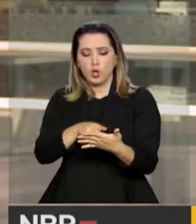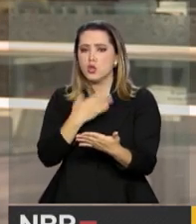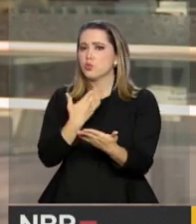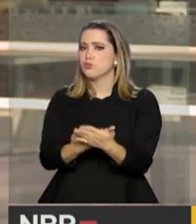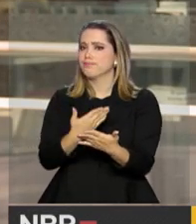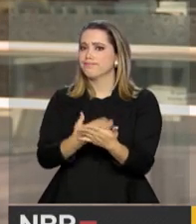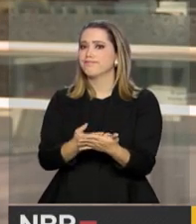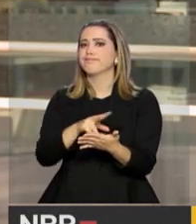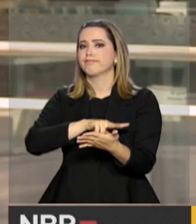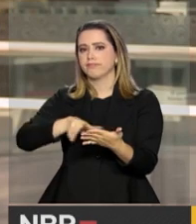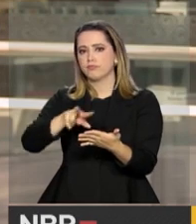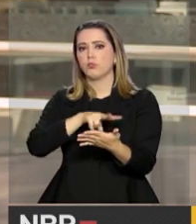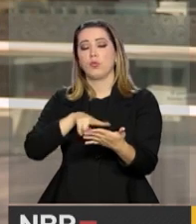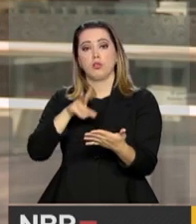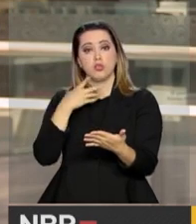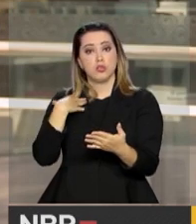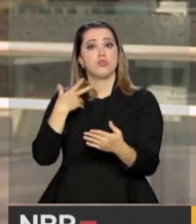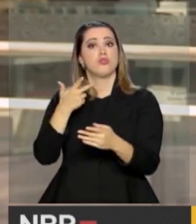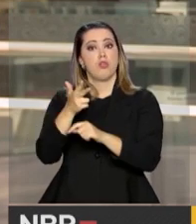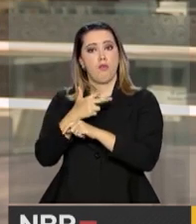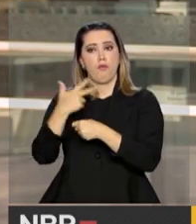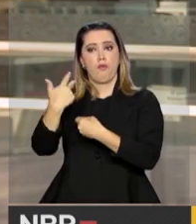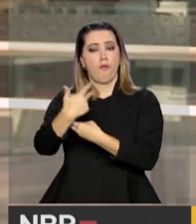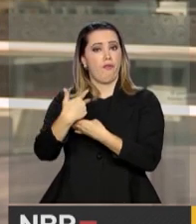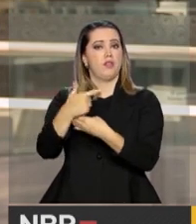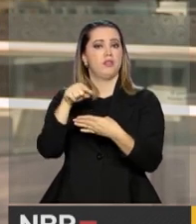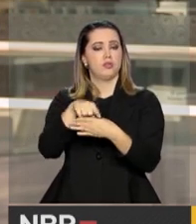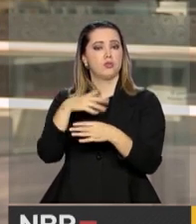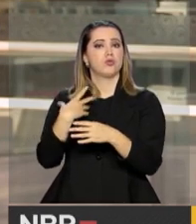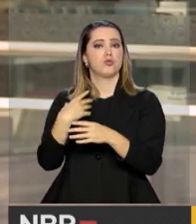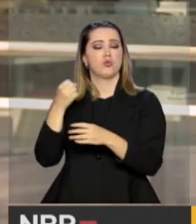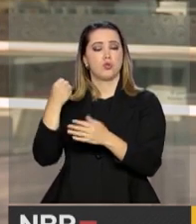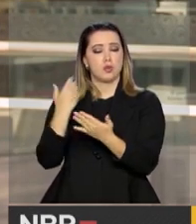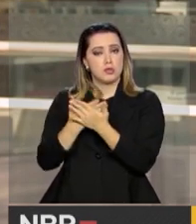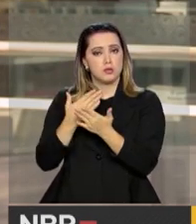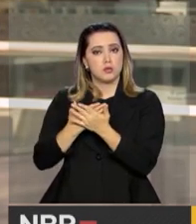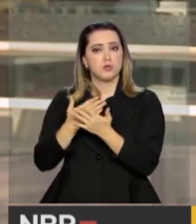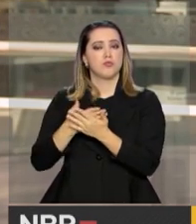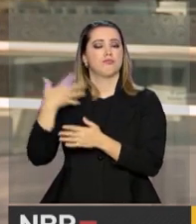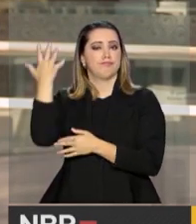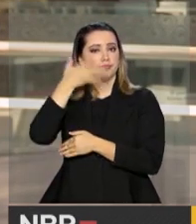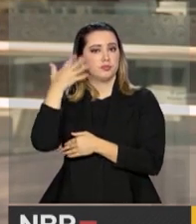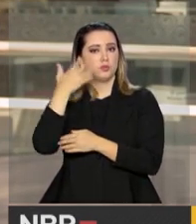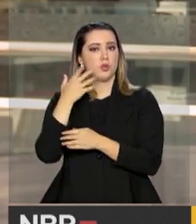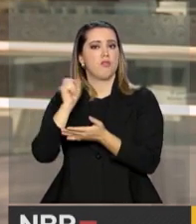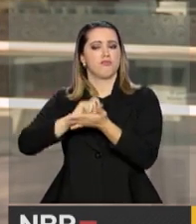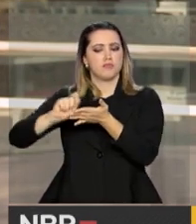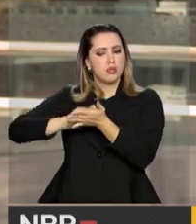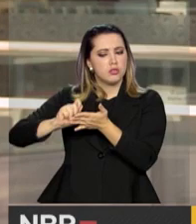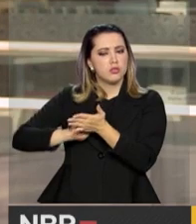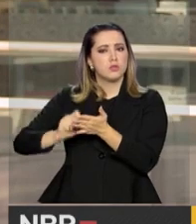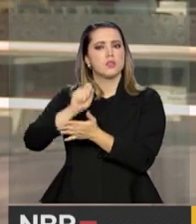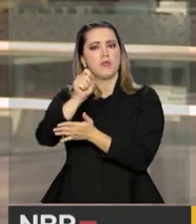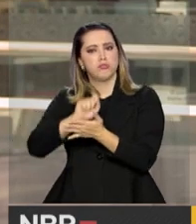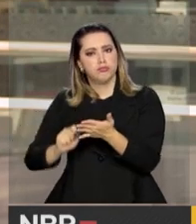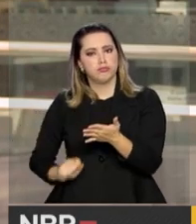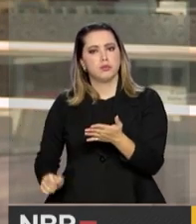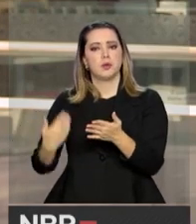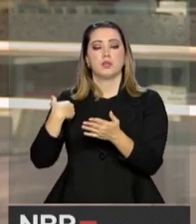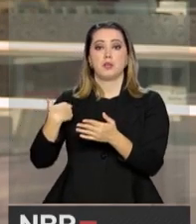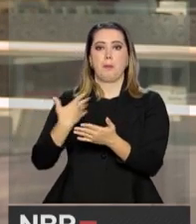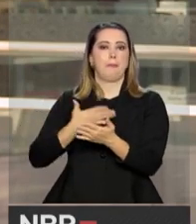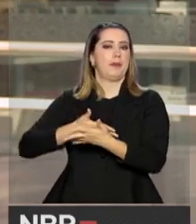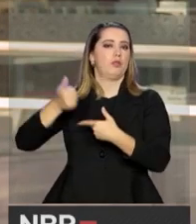naquele momento ver um vídeo, estudar uma palestra, estudar um conteúdo, fazer um exercício, né? Então, você consegue ganhar